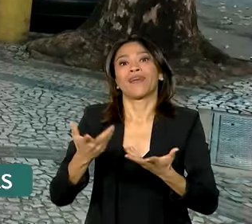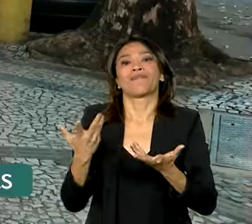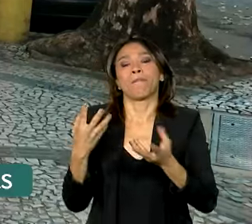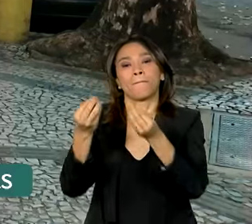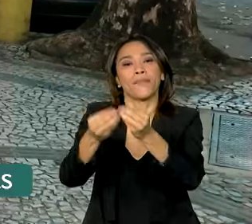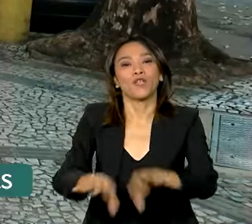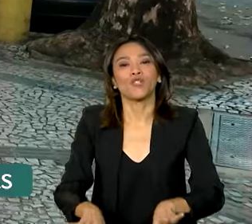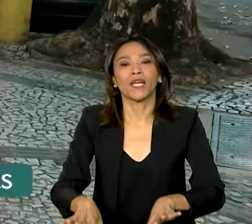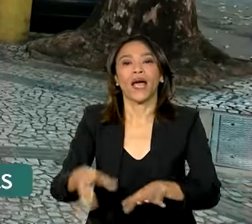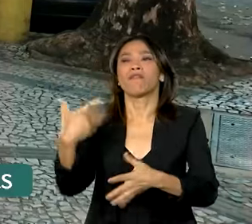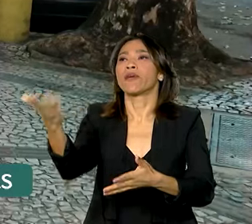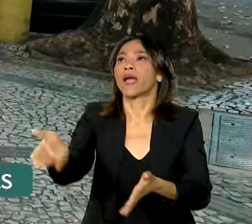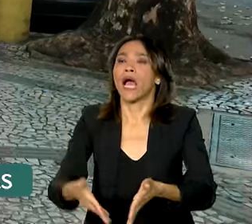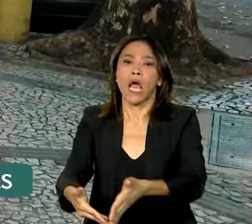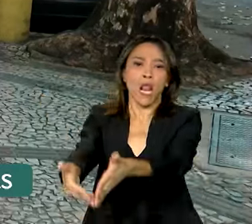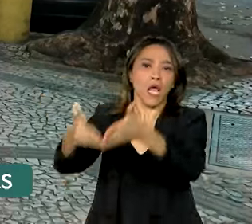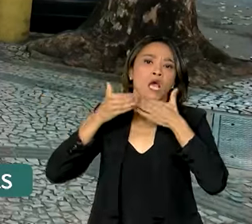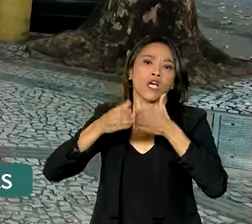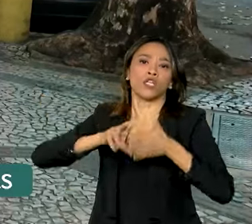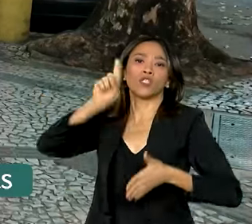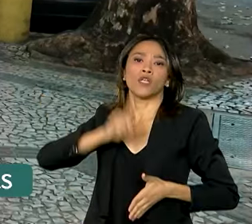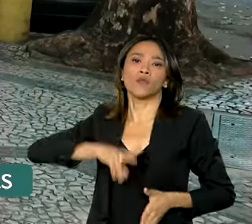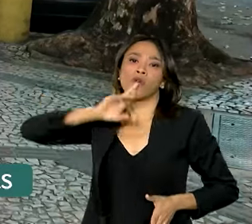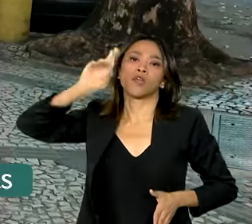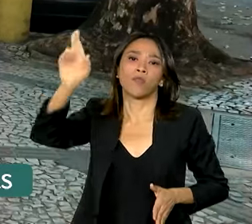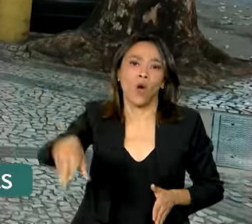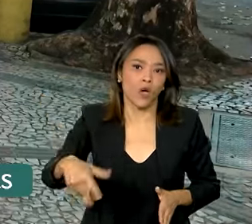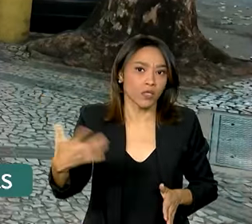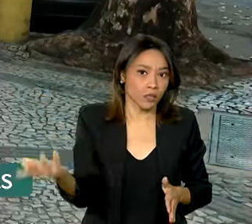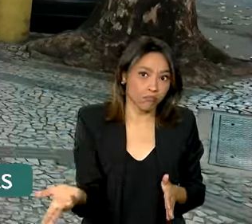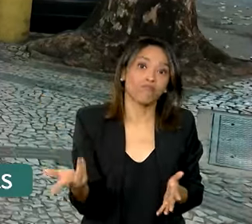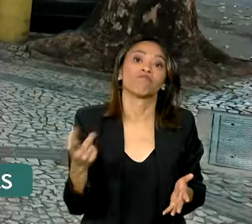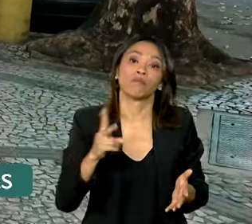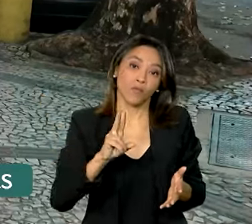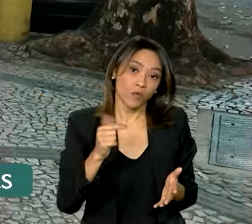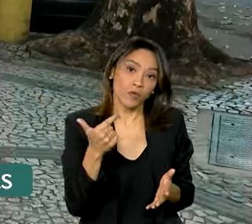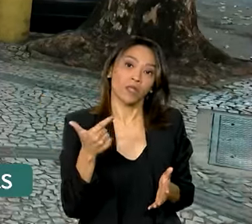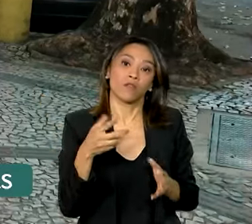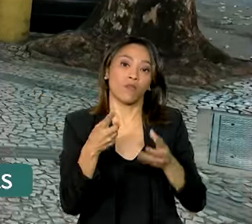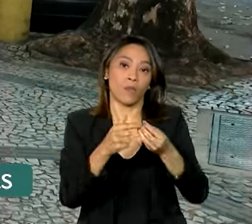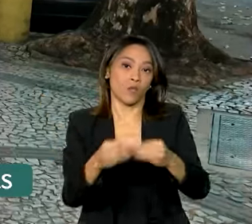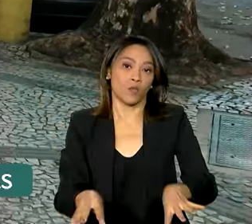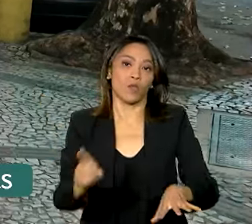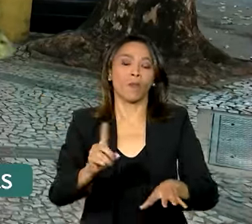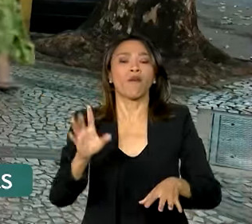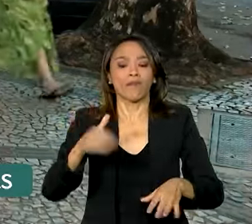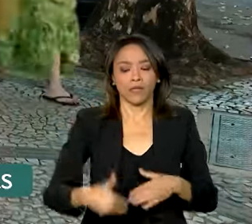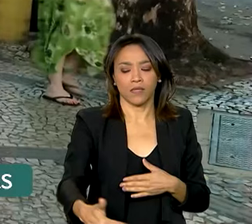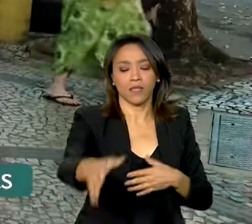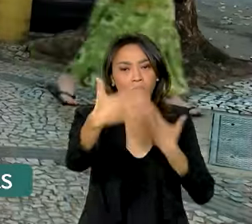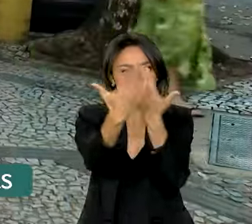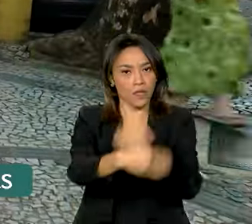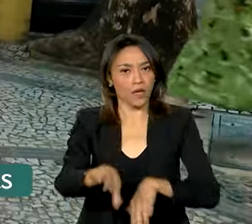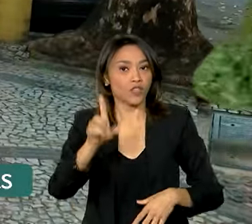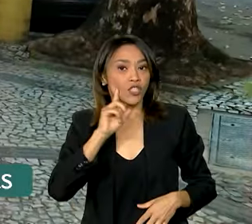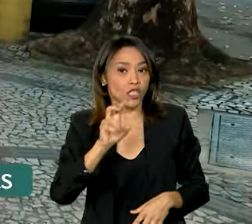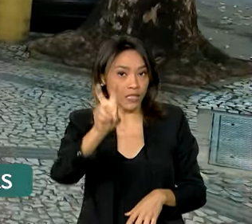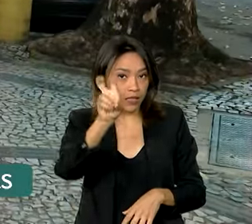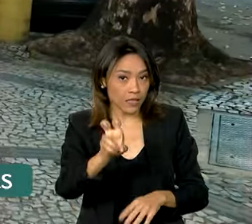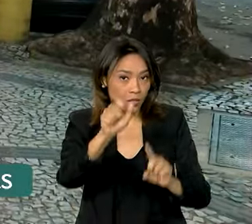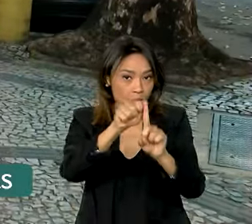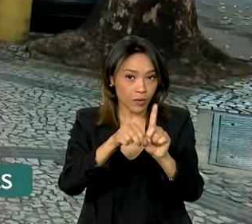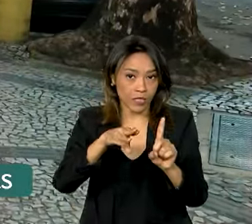concurso público nacional unificado vai ser realizado, como você falou, Vanessa, no próximo dia 5 de maio em